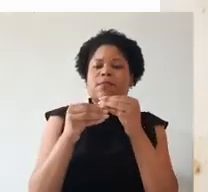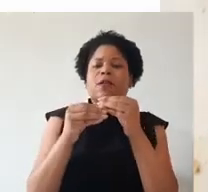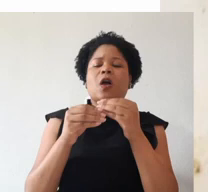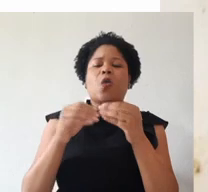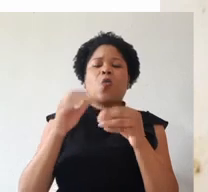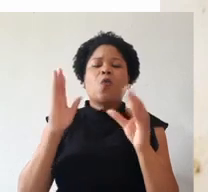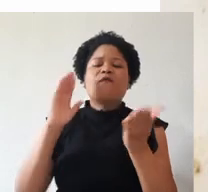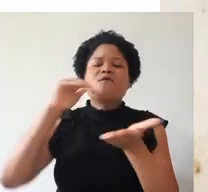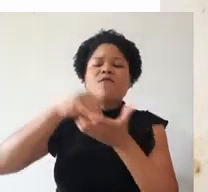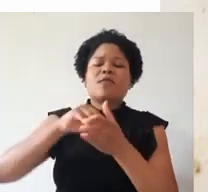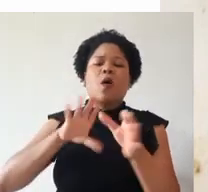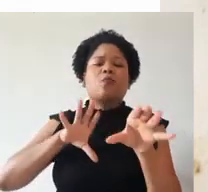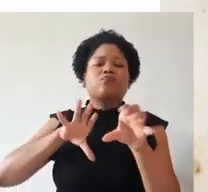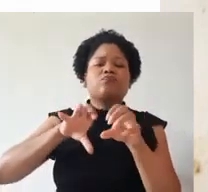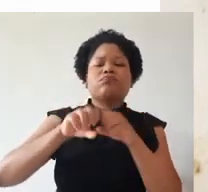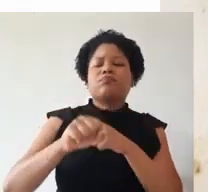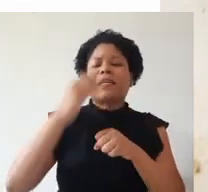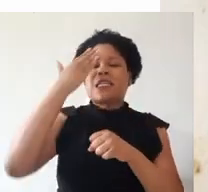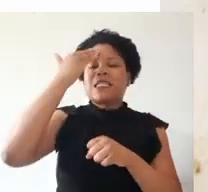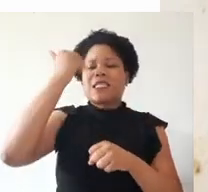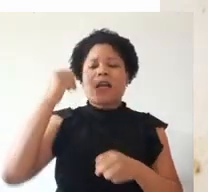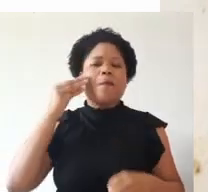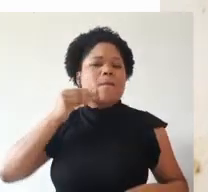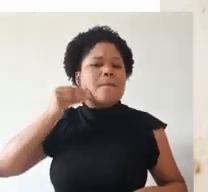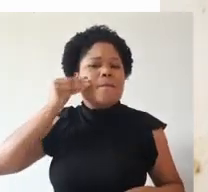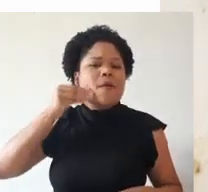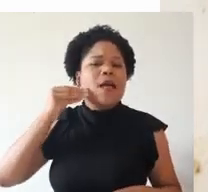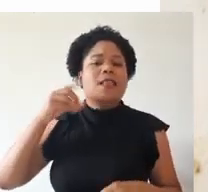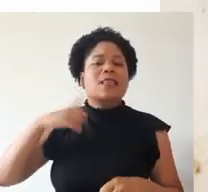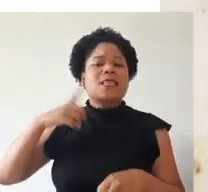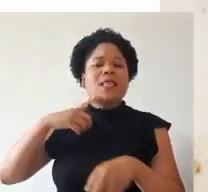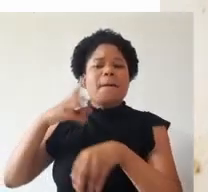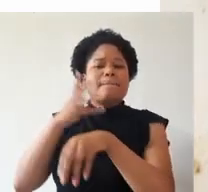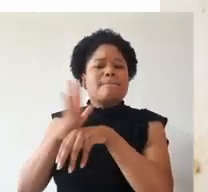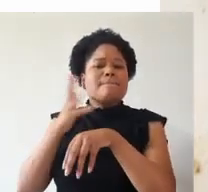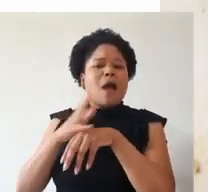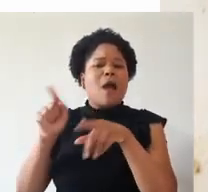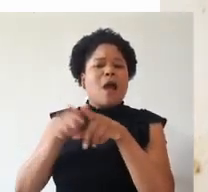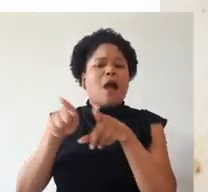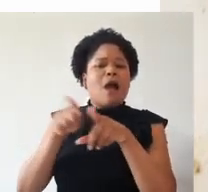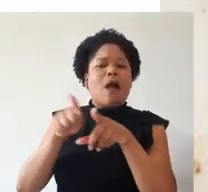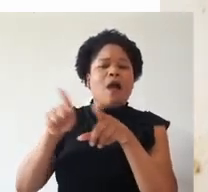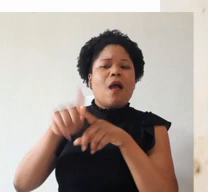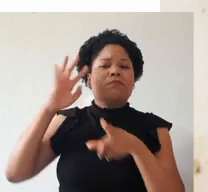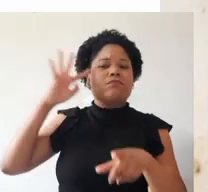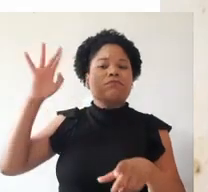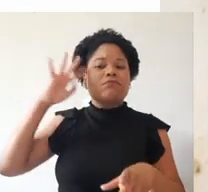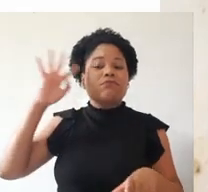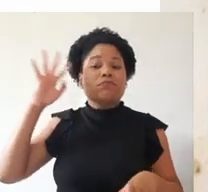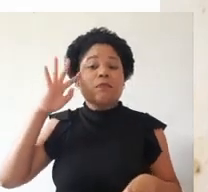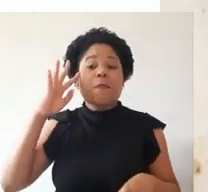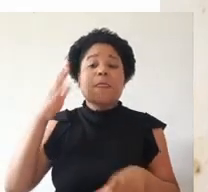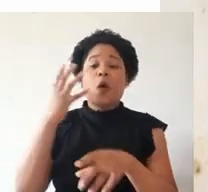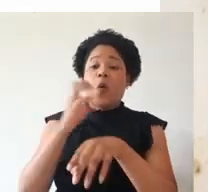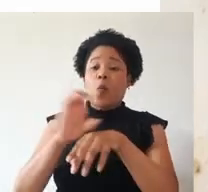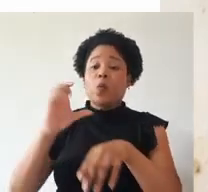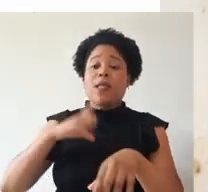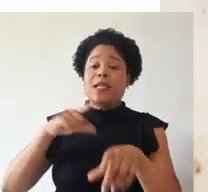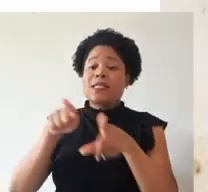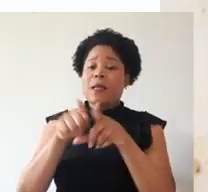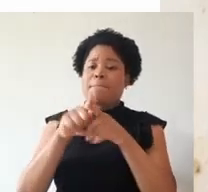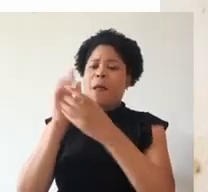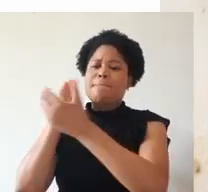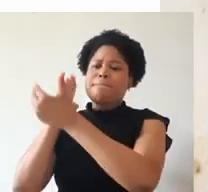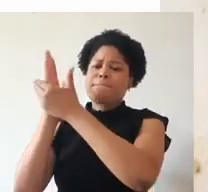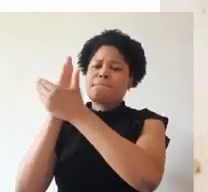profissionais com vasta experiência, aliando a prática à teoria. O curso conta também com